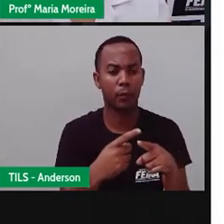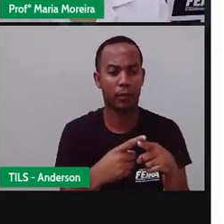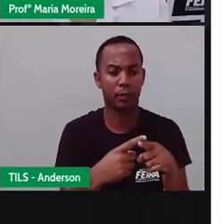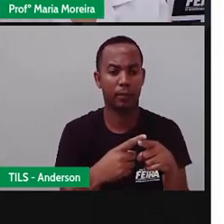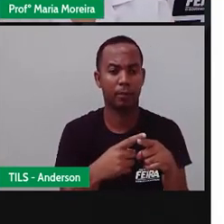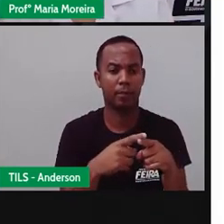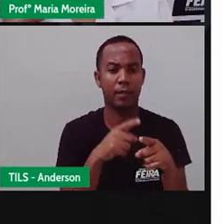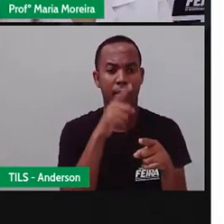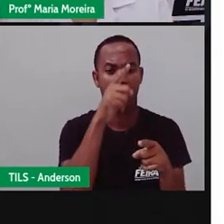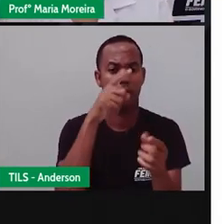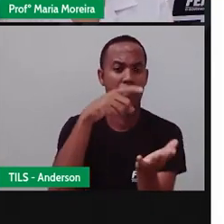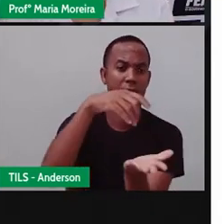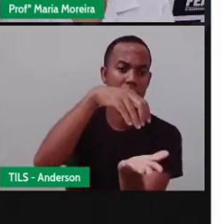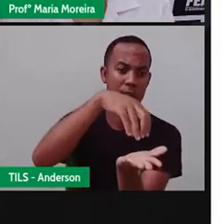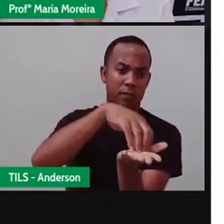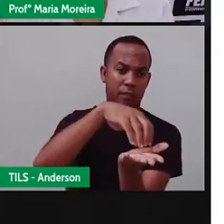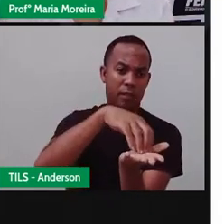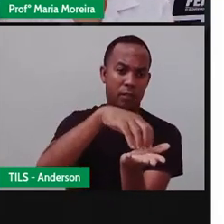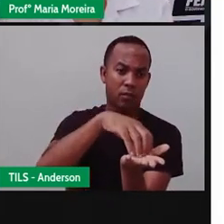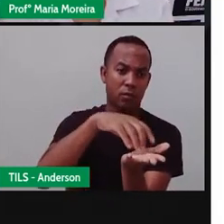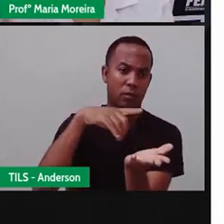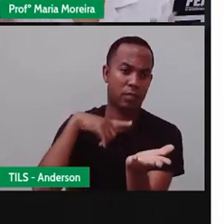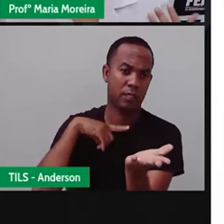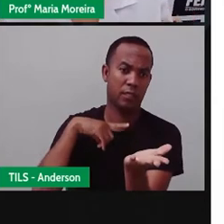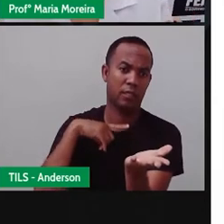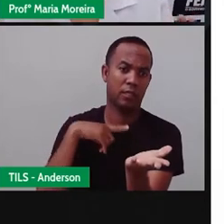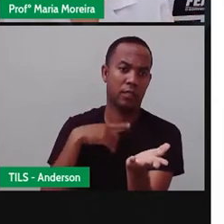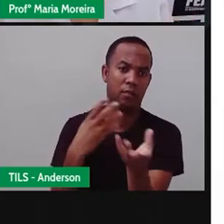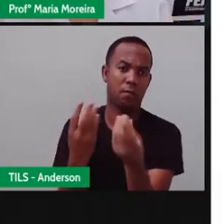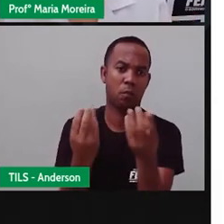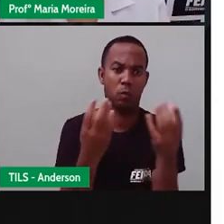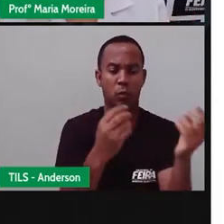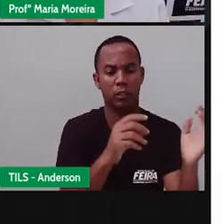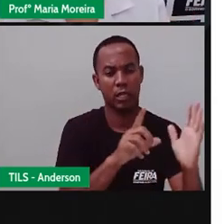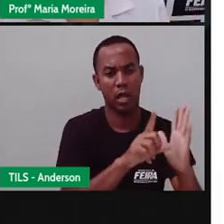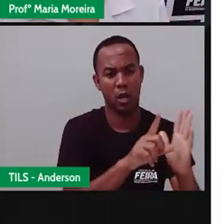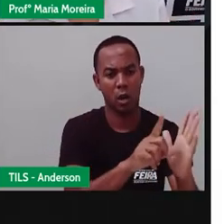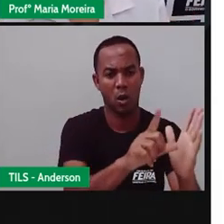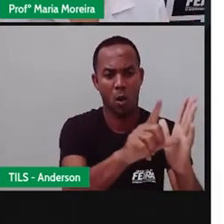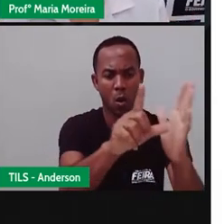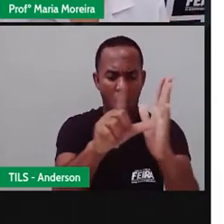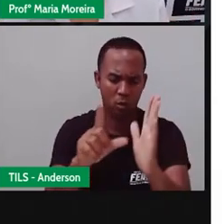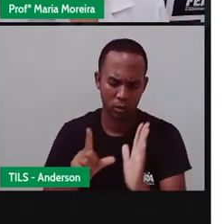da cidade, onde você não vê residências, você só vê o quê? Comércio.